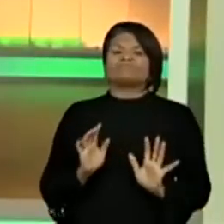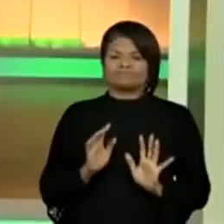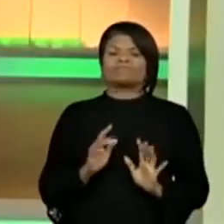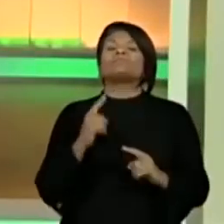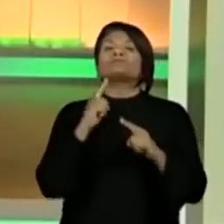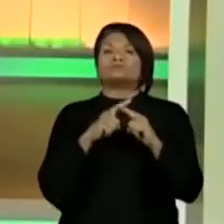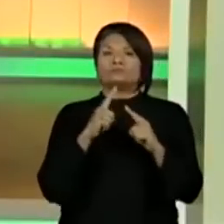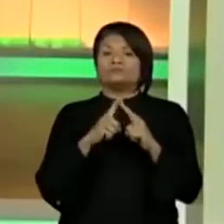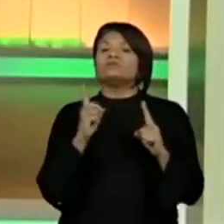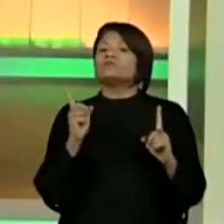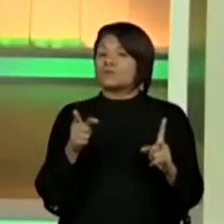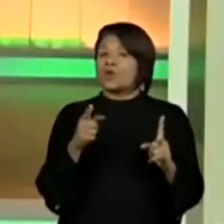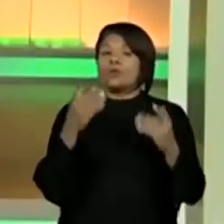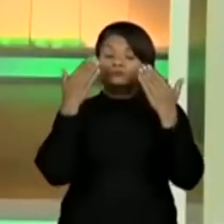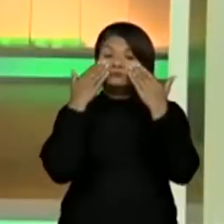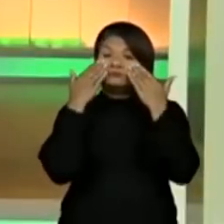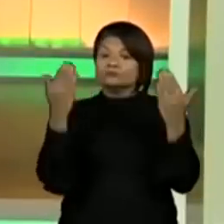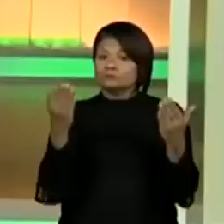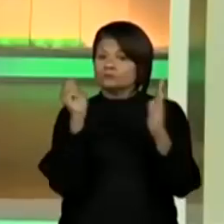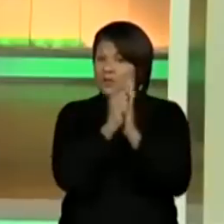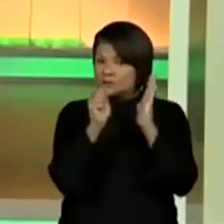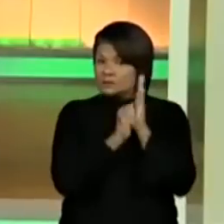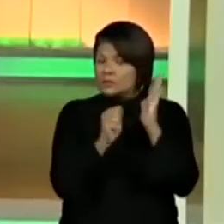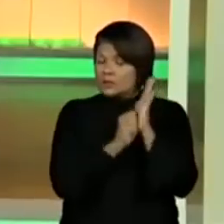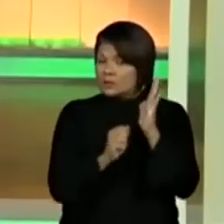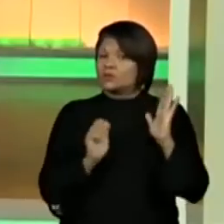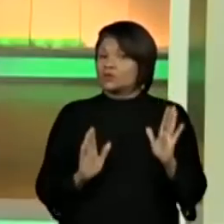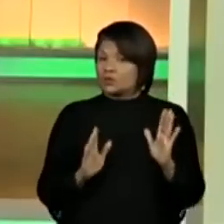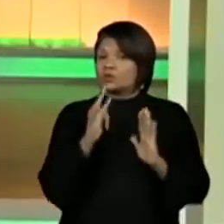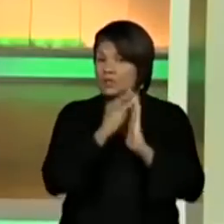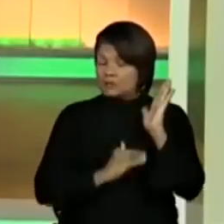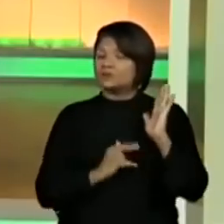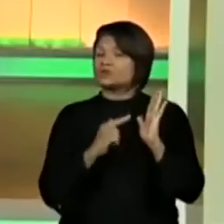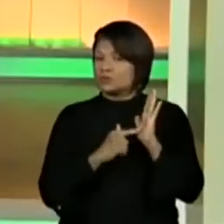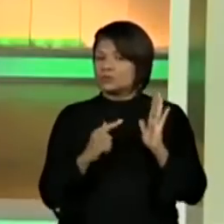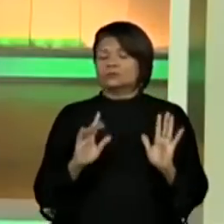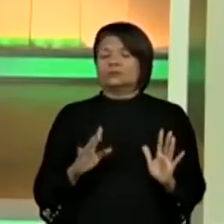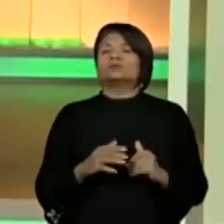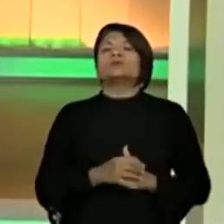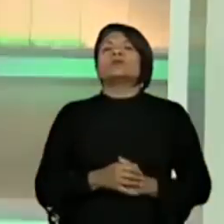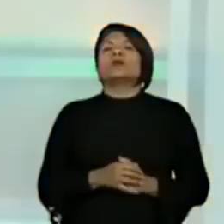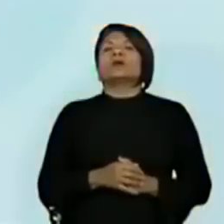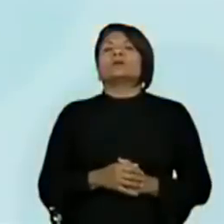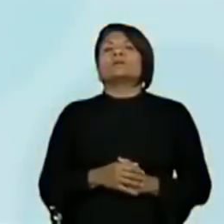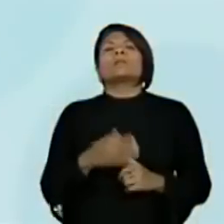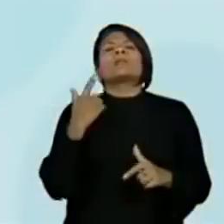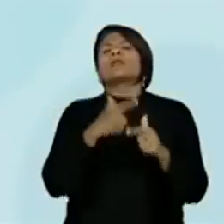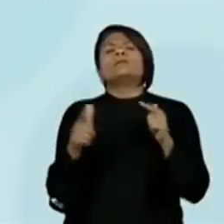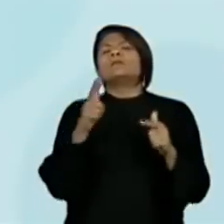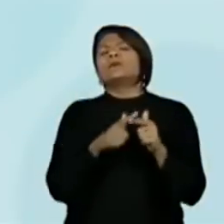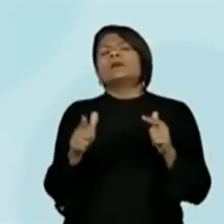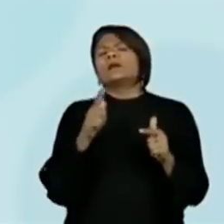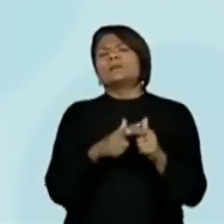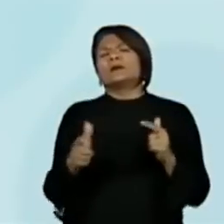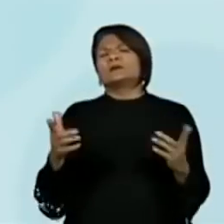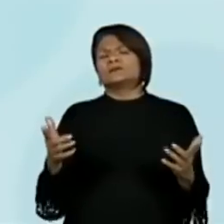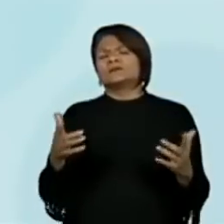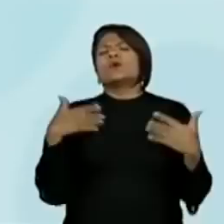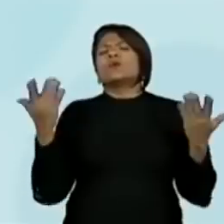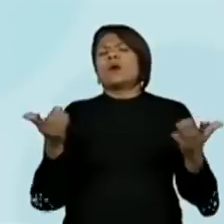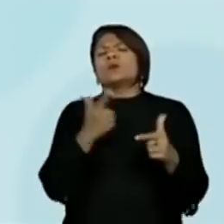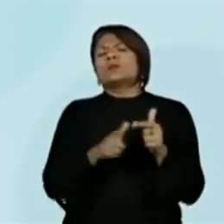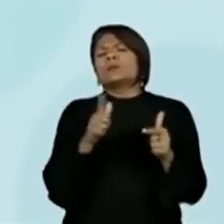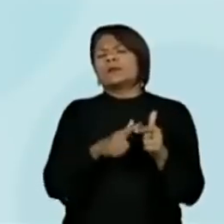localizar a informação explícita, está escrito no texto? O texto não fala isso. Qual é grande problema do lixo? Um problemão que o texto